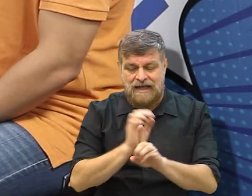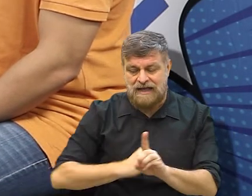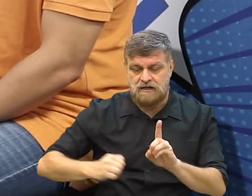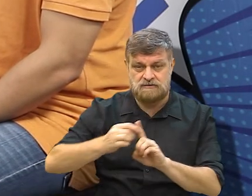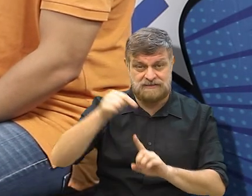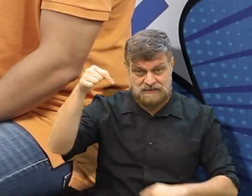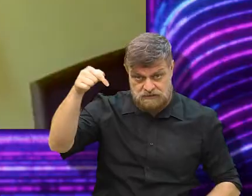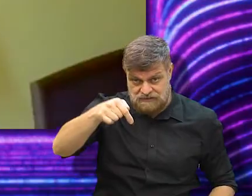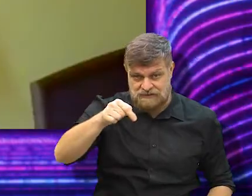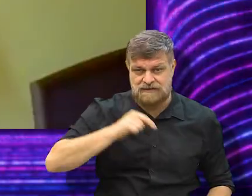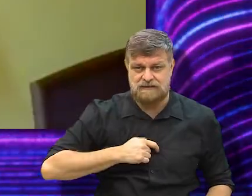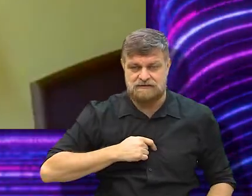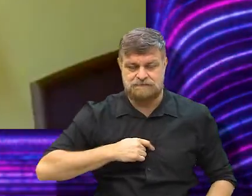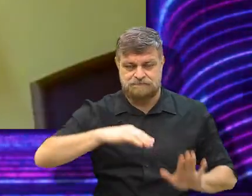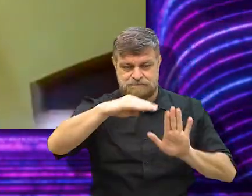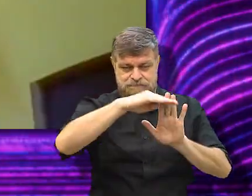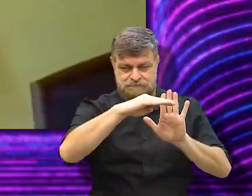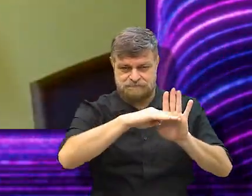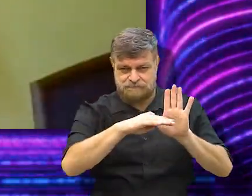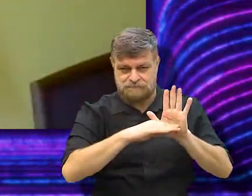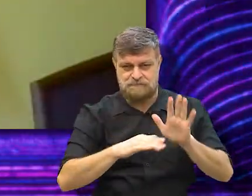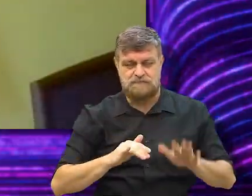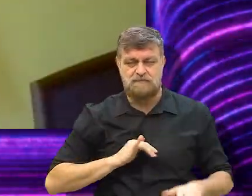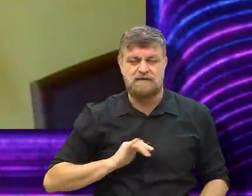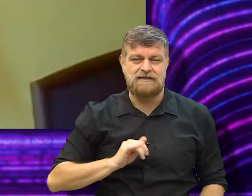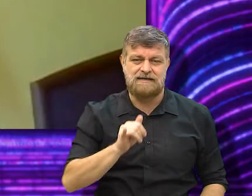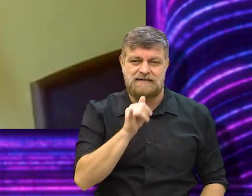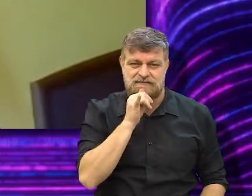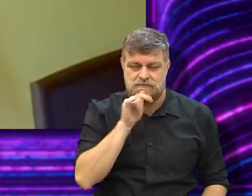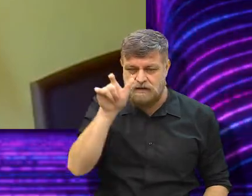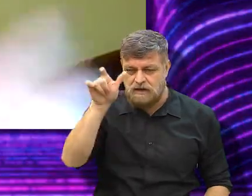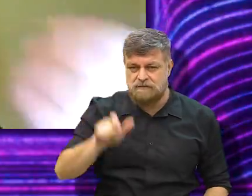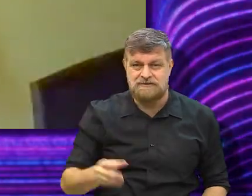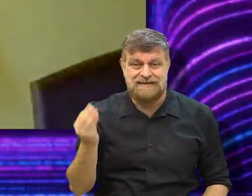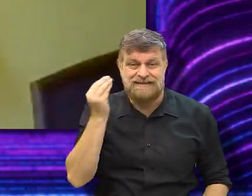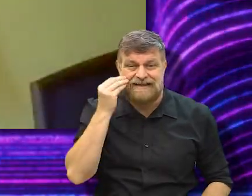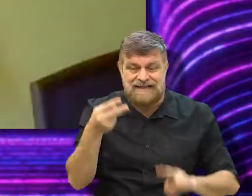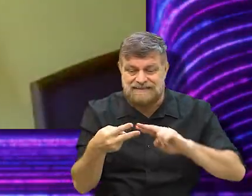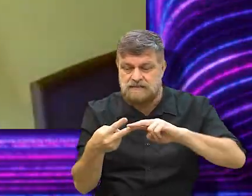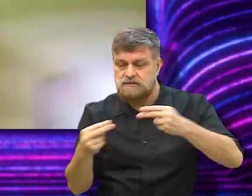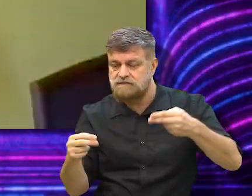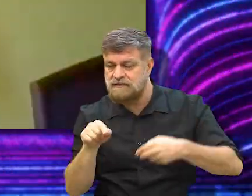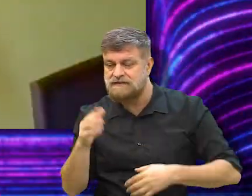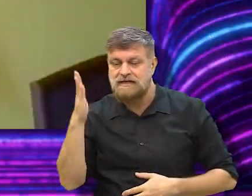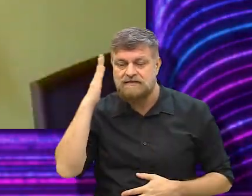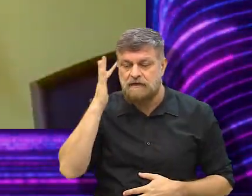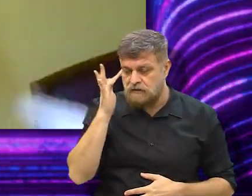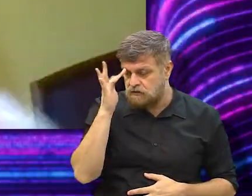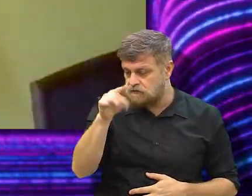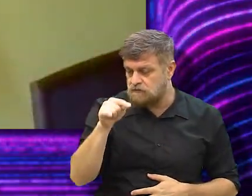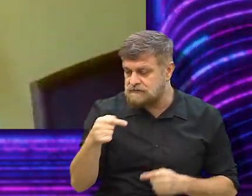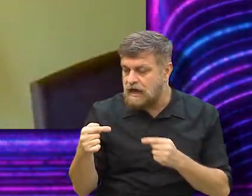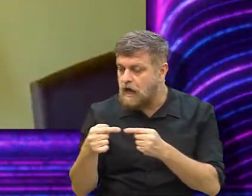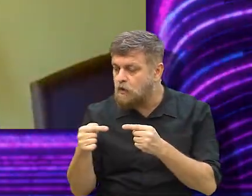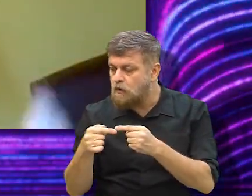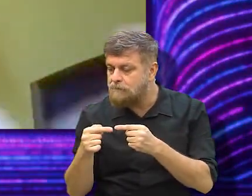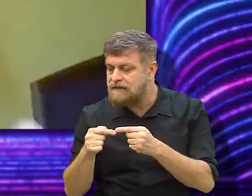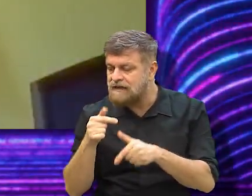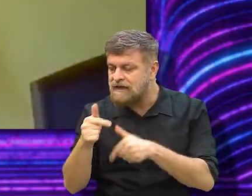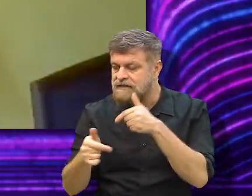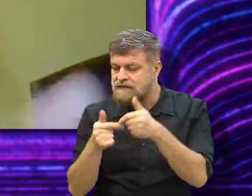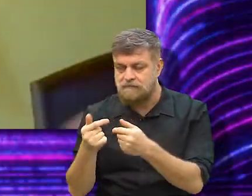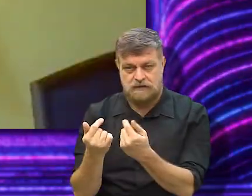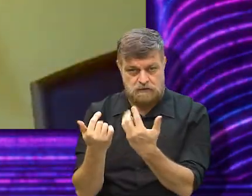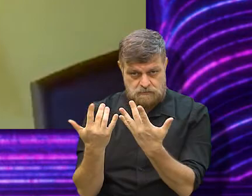classes bem marcada, que ela é feita geneticamente, então, assim, a pessoa é testada quando nasce para saber o que ela vai ser. Então, ela vai ter aptidão